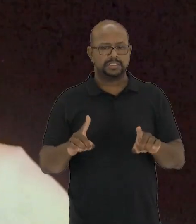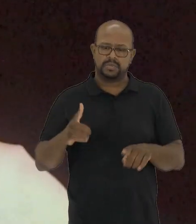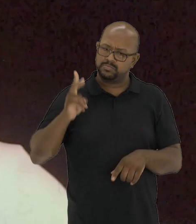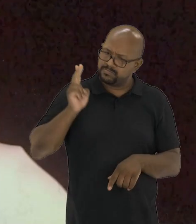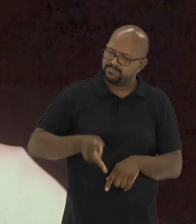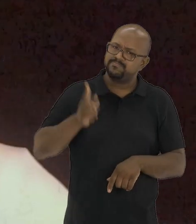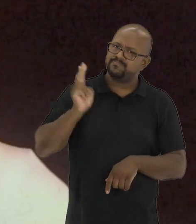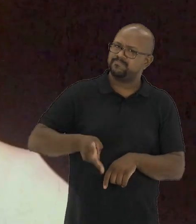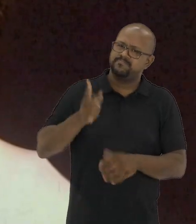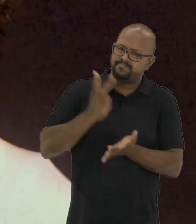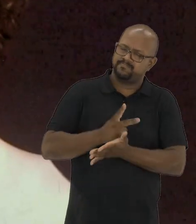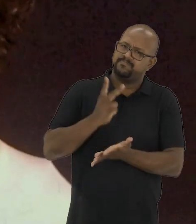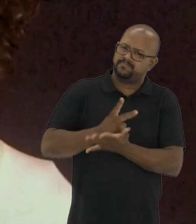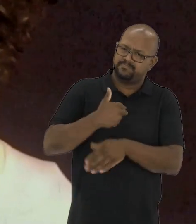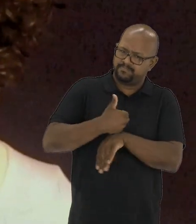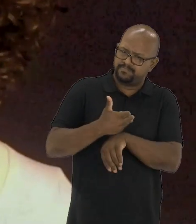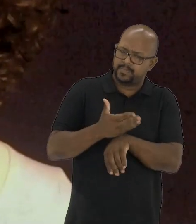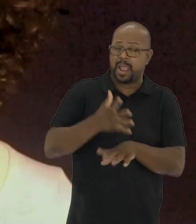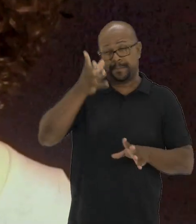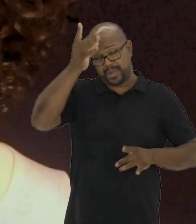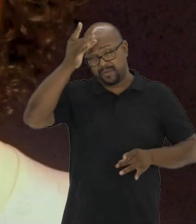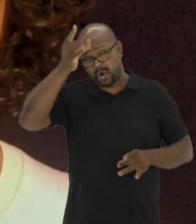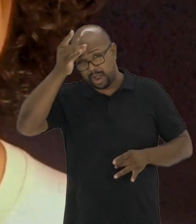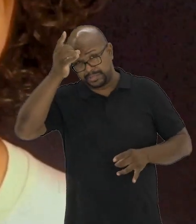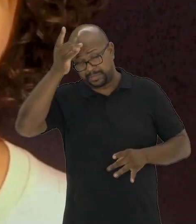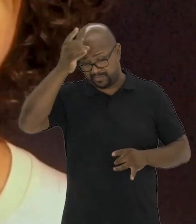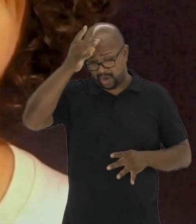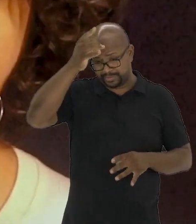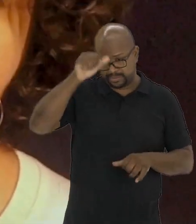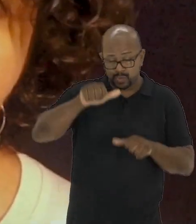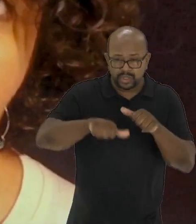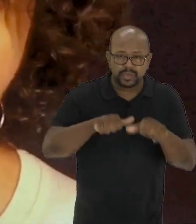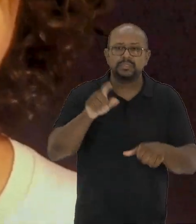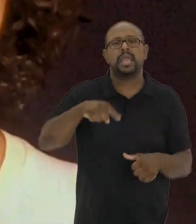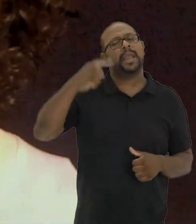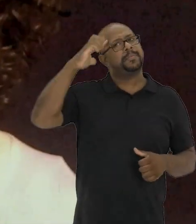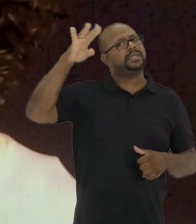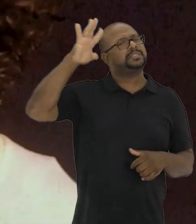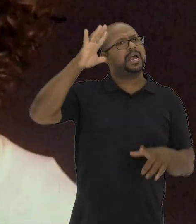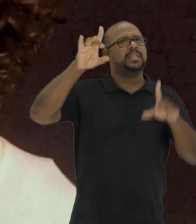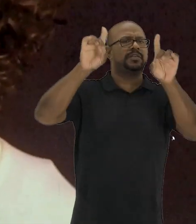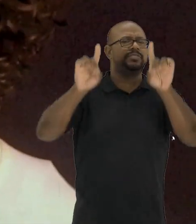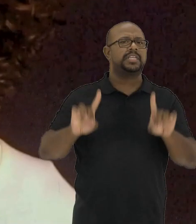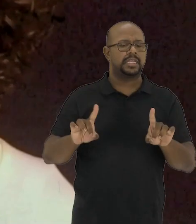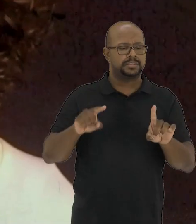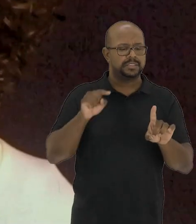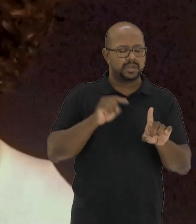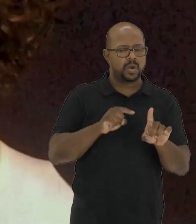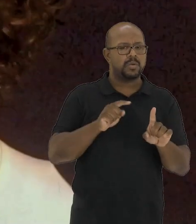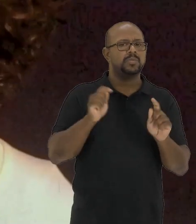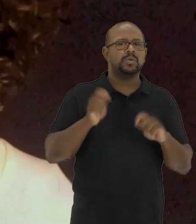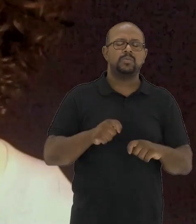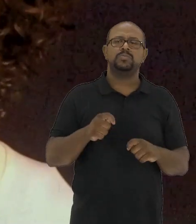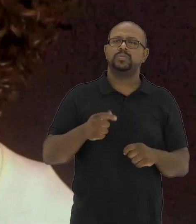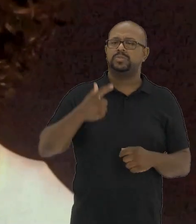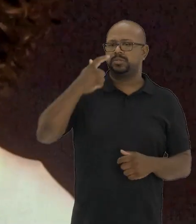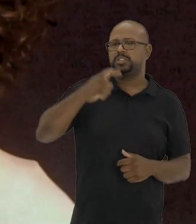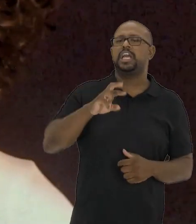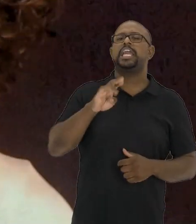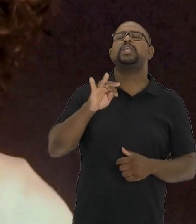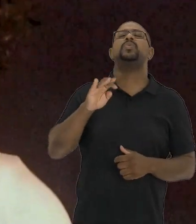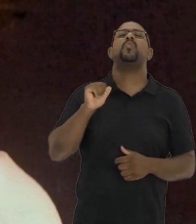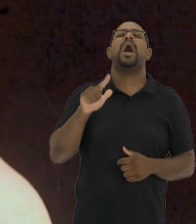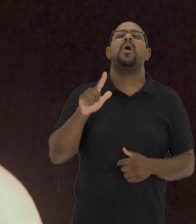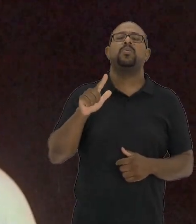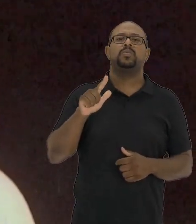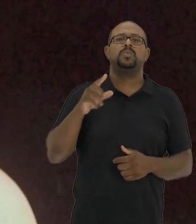Pensar a deficiência como um constante estado de performance e modificação também é pensar a deficiência enquanto um